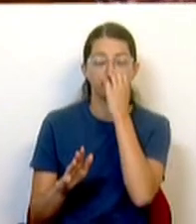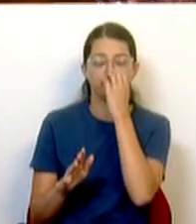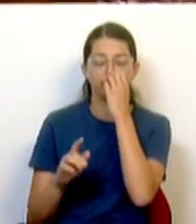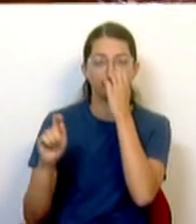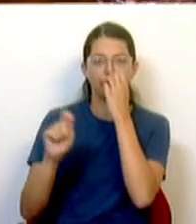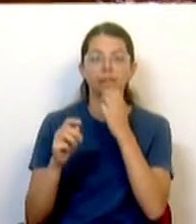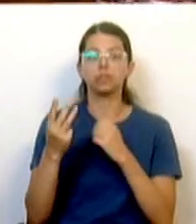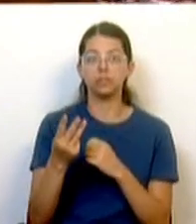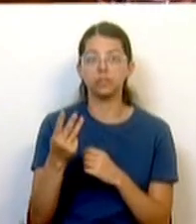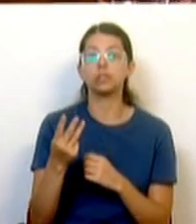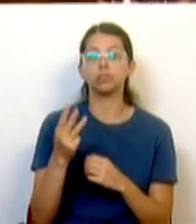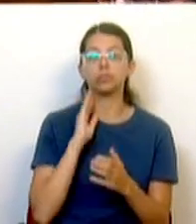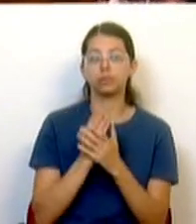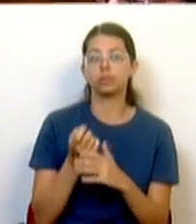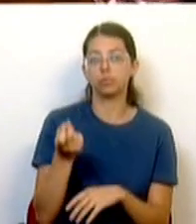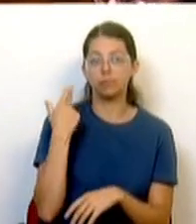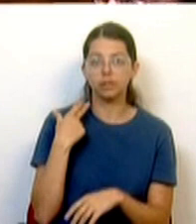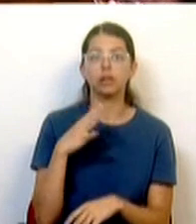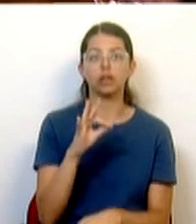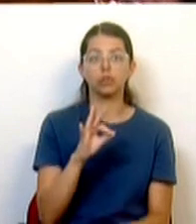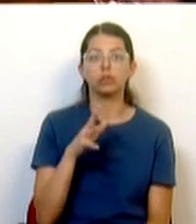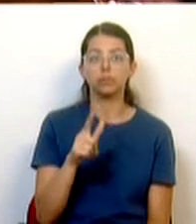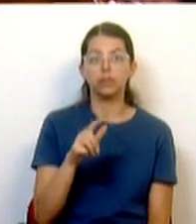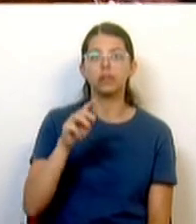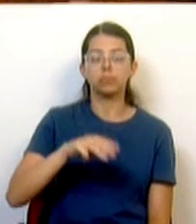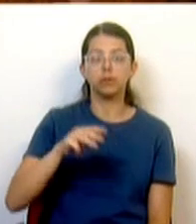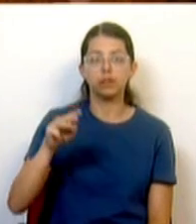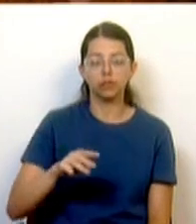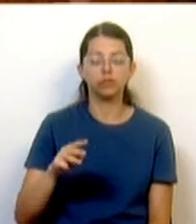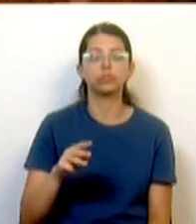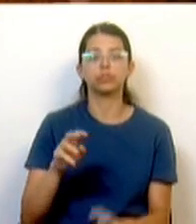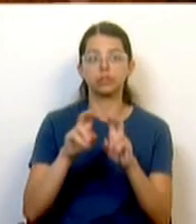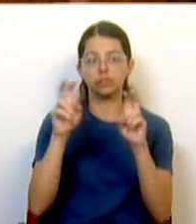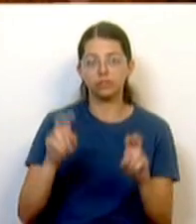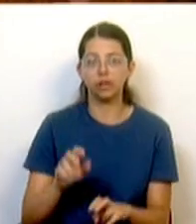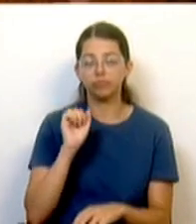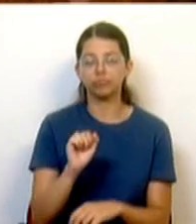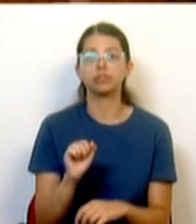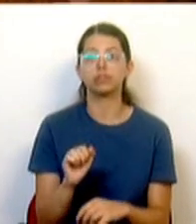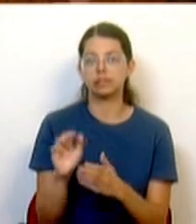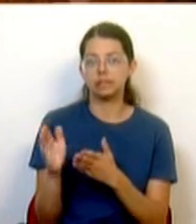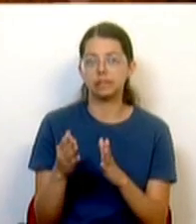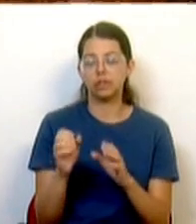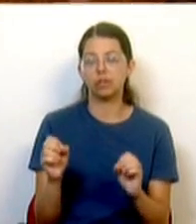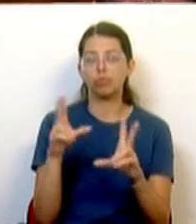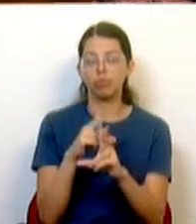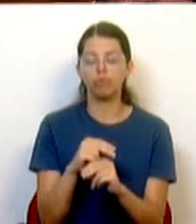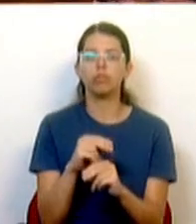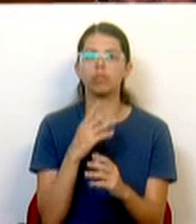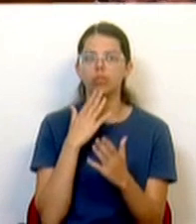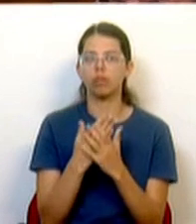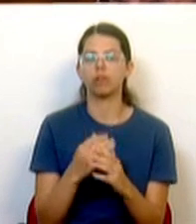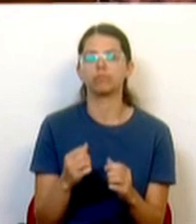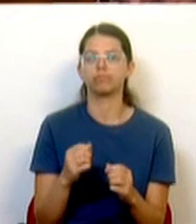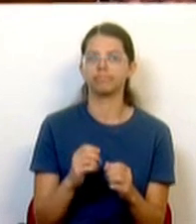trimestre do ano passado, ascendemos a 14 mil milhões em certificados da Forra. A nova série garante uma remuneração acima da